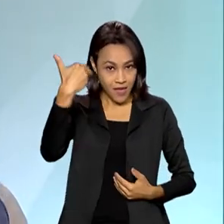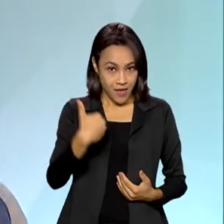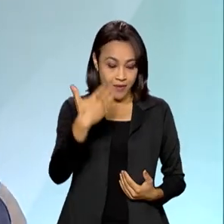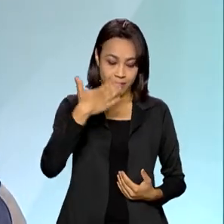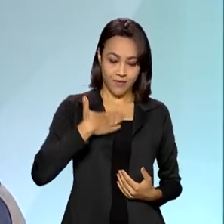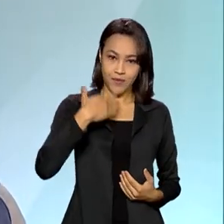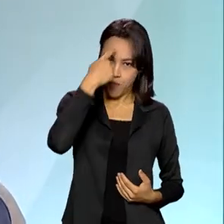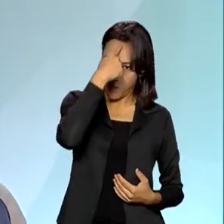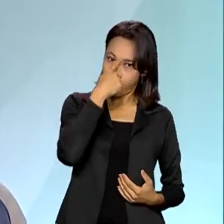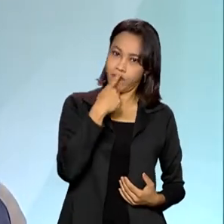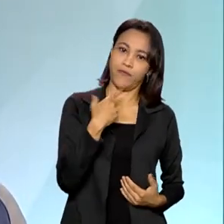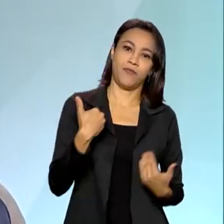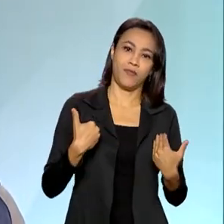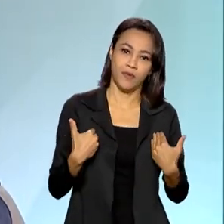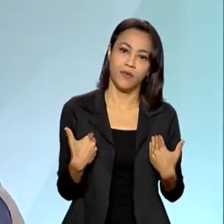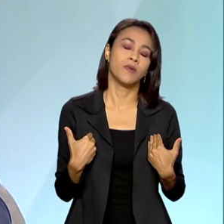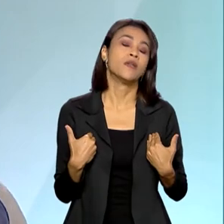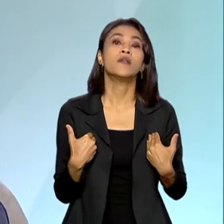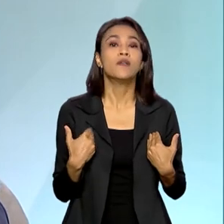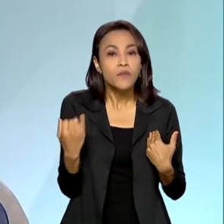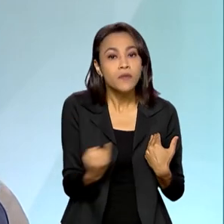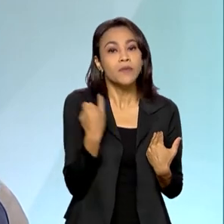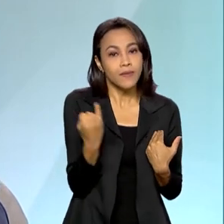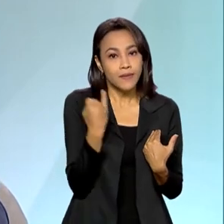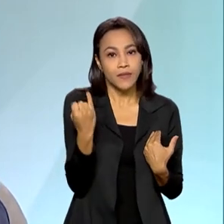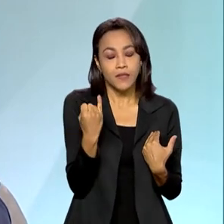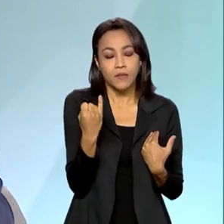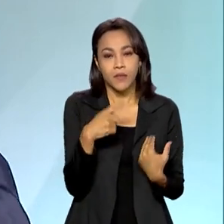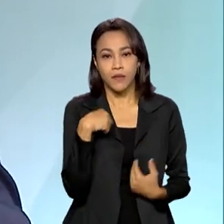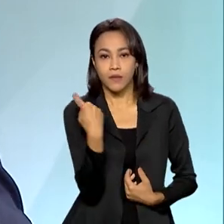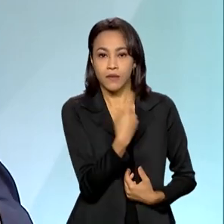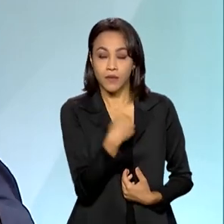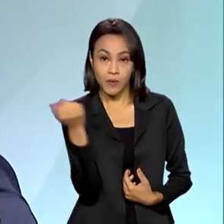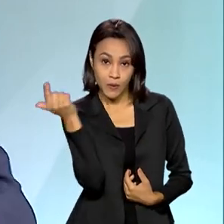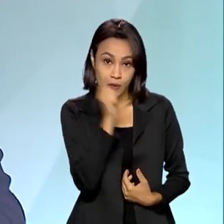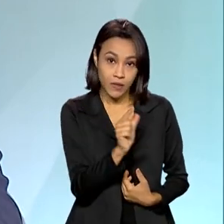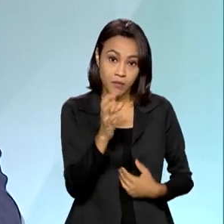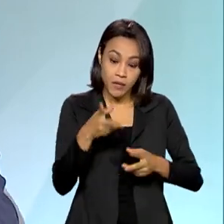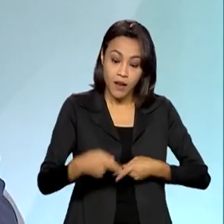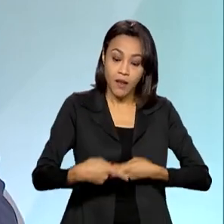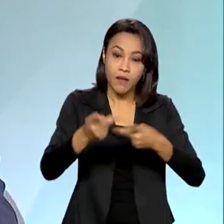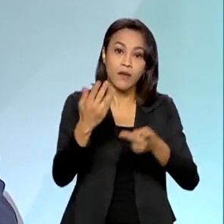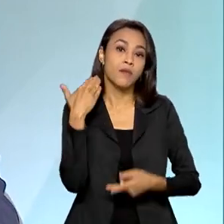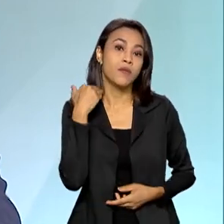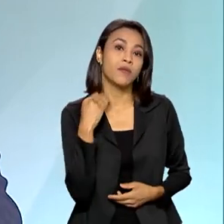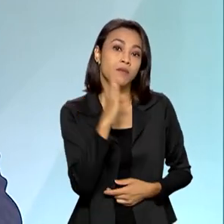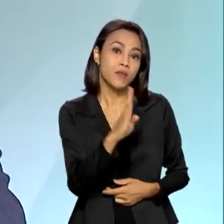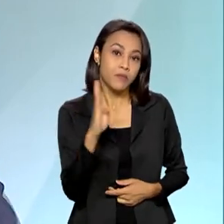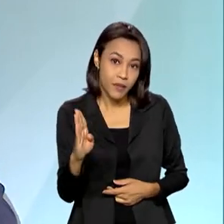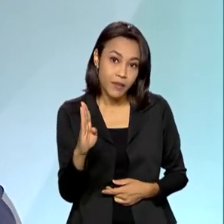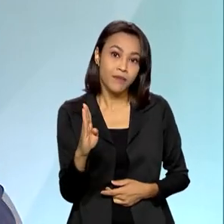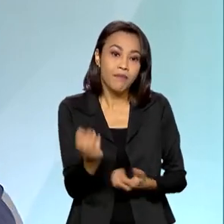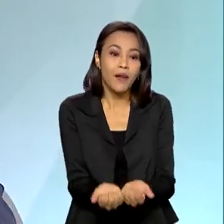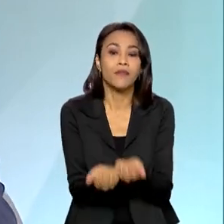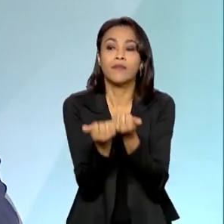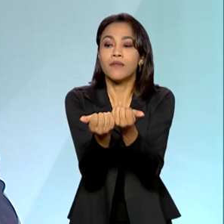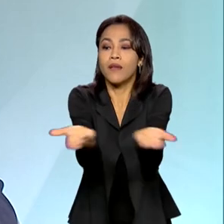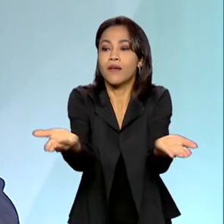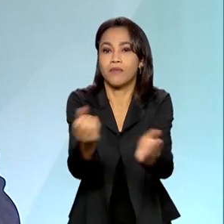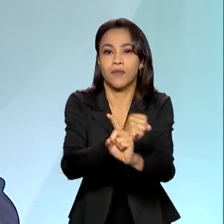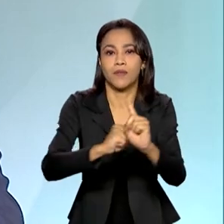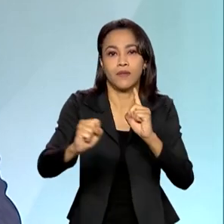também foi importante para que a gente pudesse levar o Banco do Brasil para retribuir à sociedade um pouco daquilo